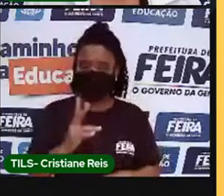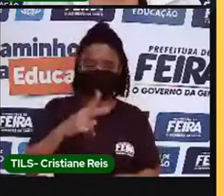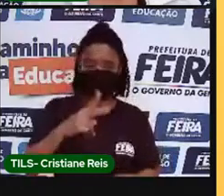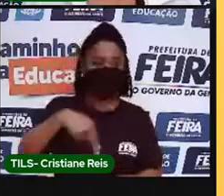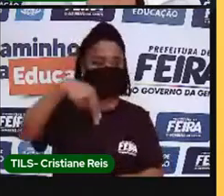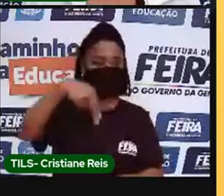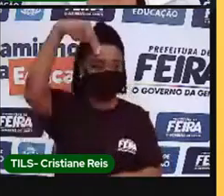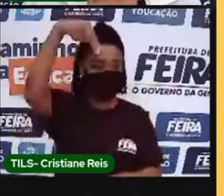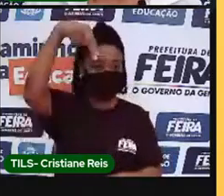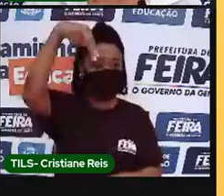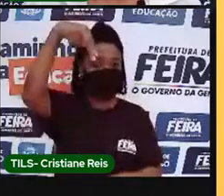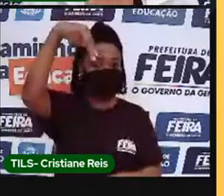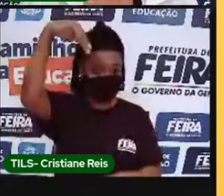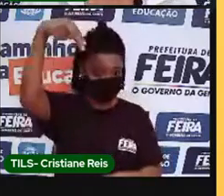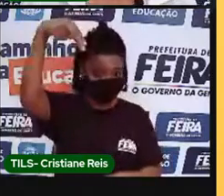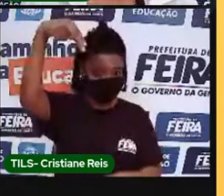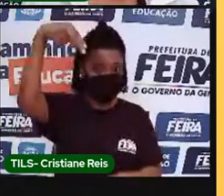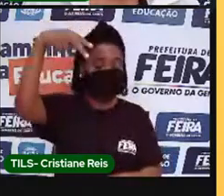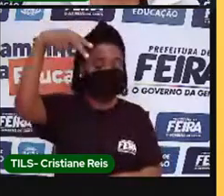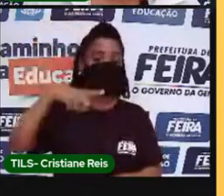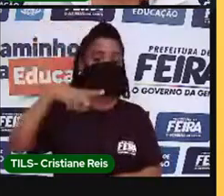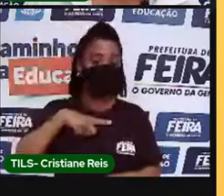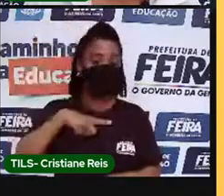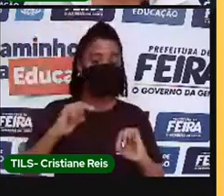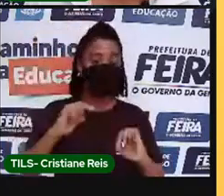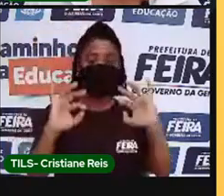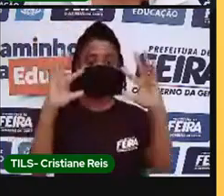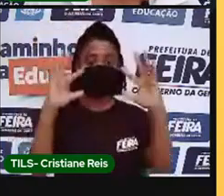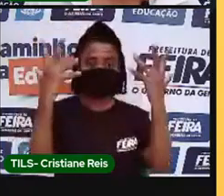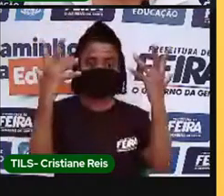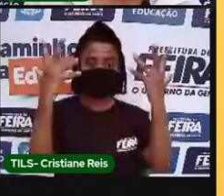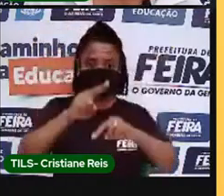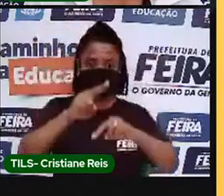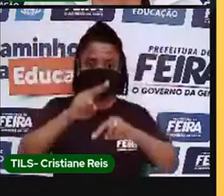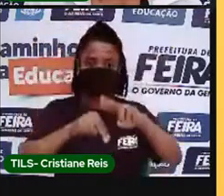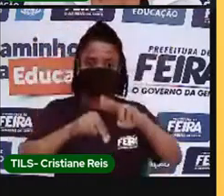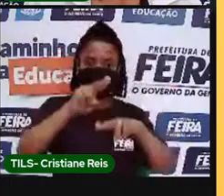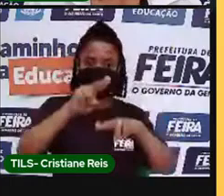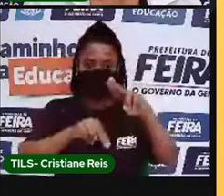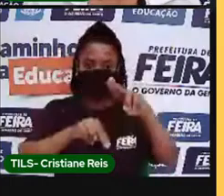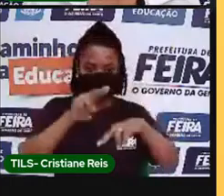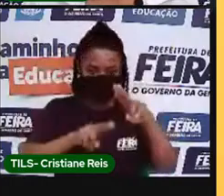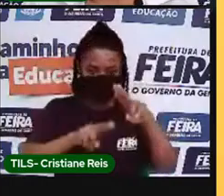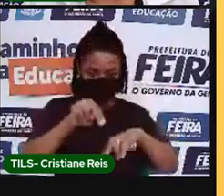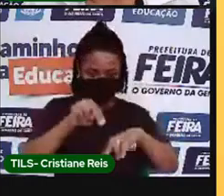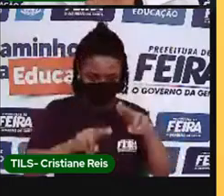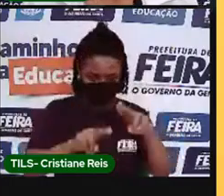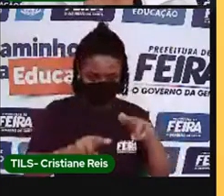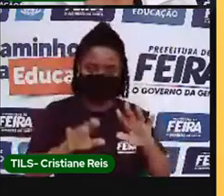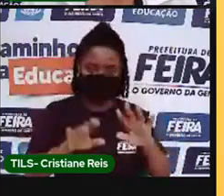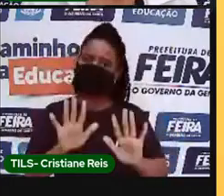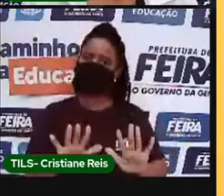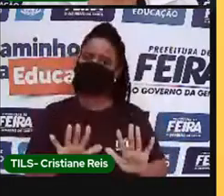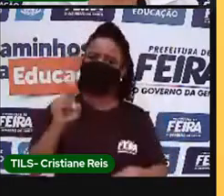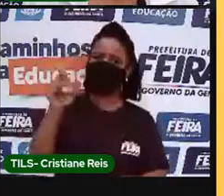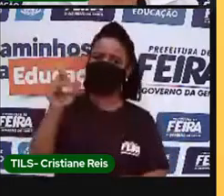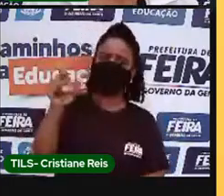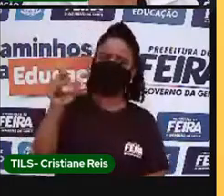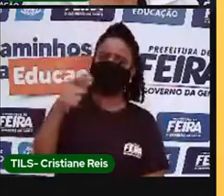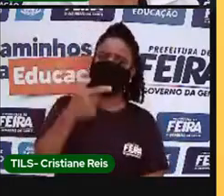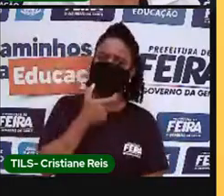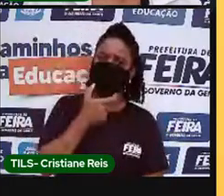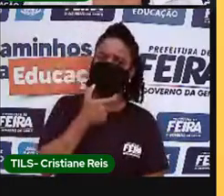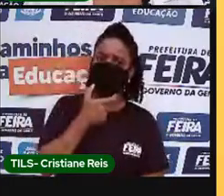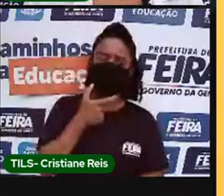estamos imersos nas festividades juninas. Mas, nos Estados Unidos e na Inglaterra,